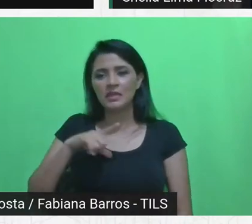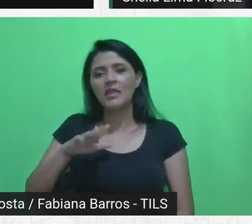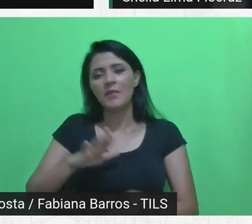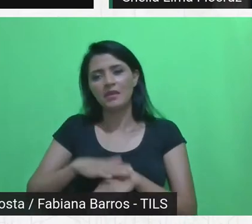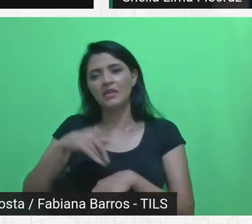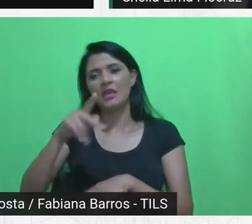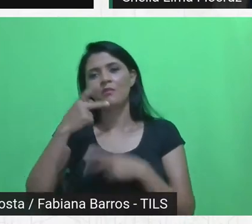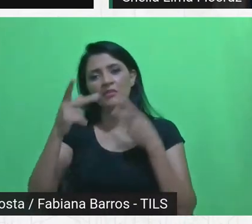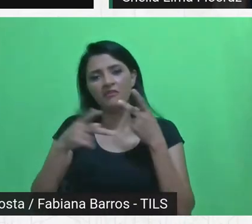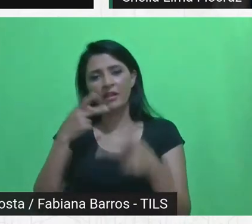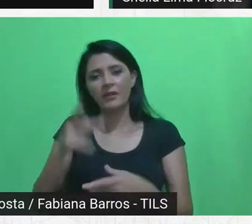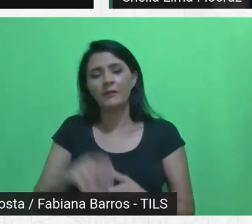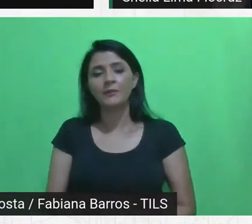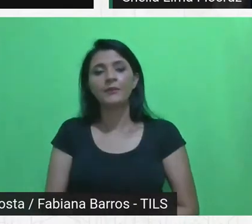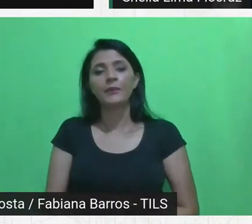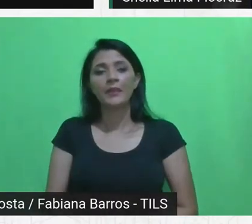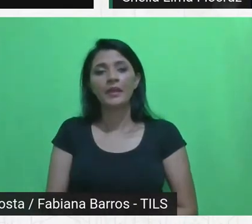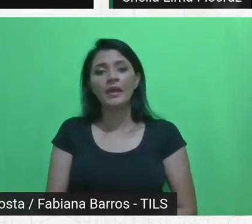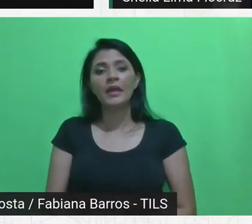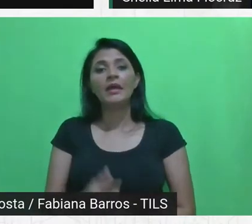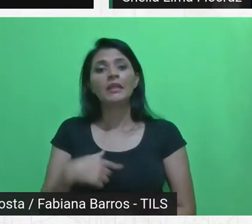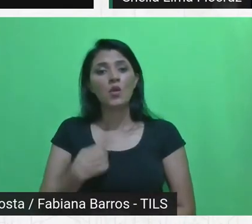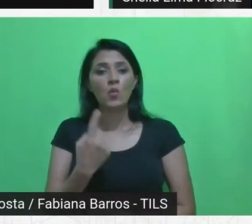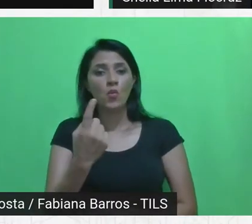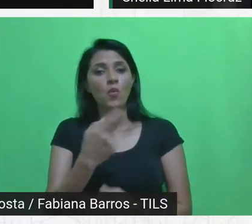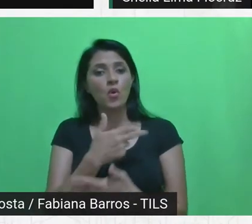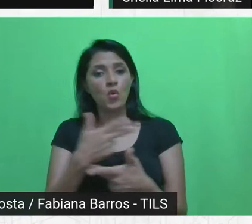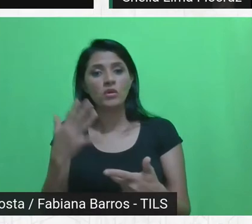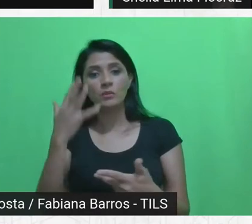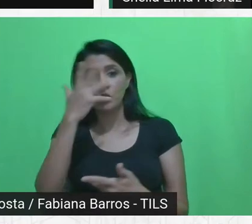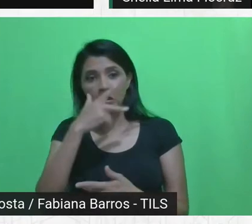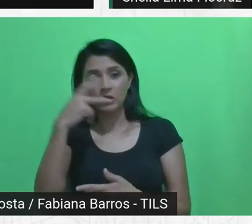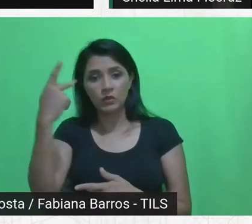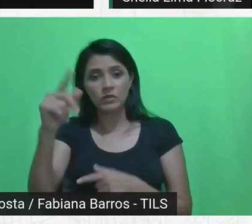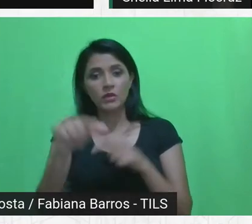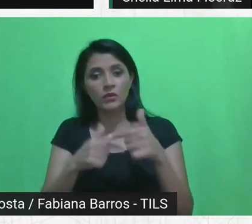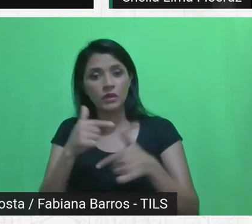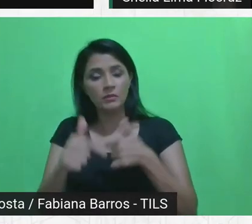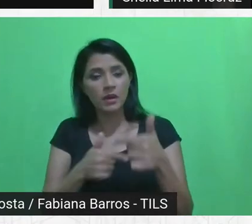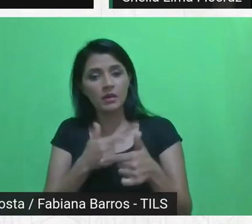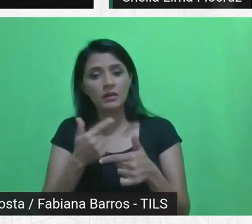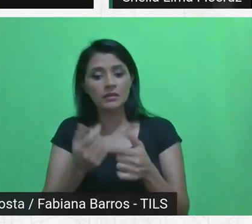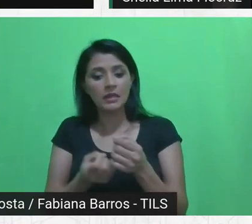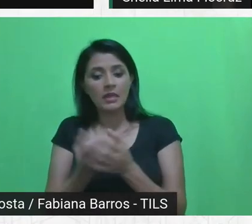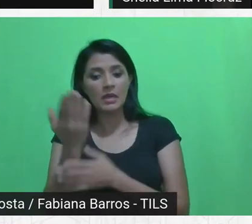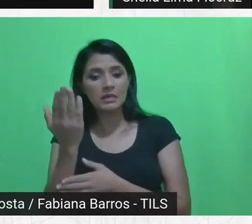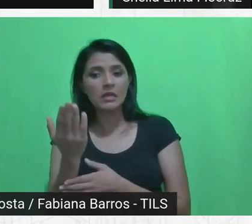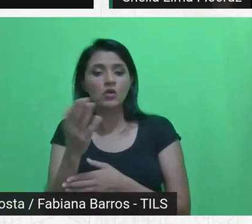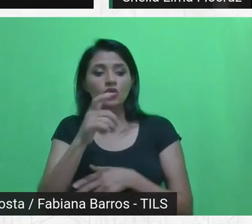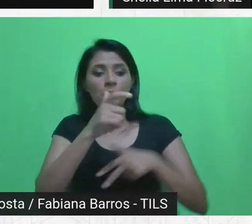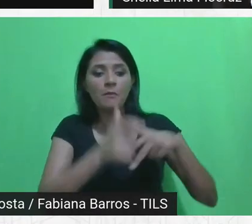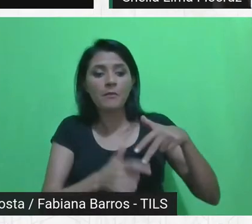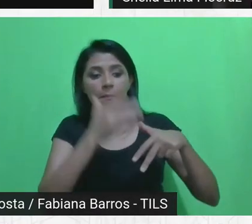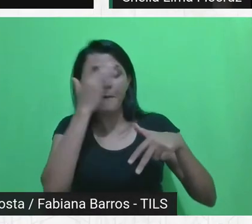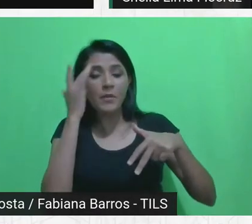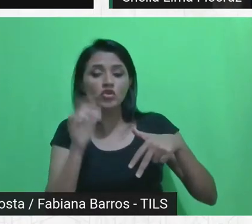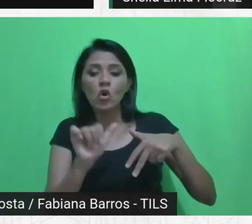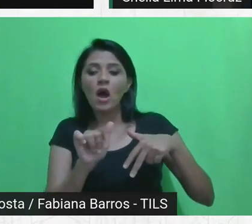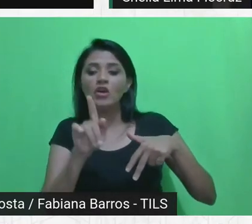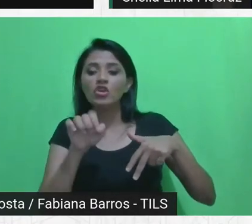palavra. Então, tem uma coisa muito bonita no trabalho de vocês, essa formação de agentes populares, de governança,